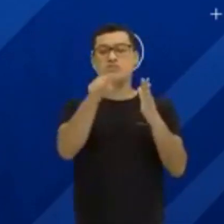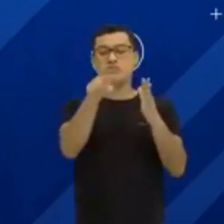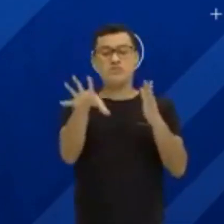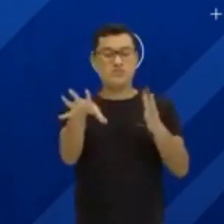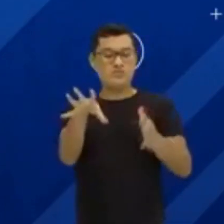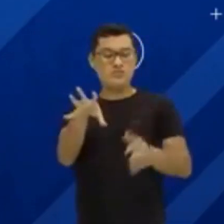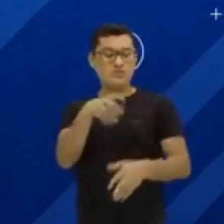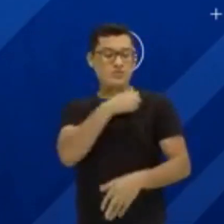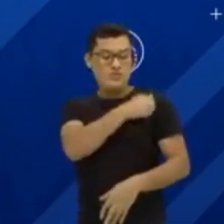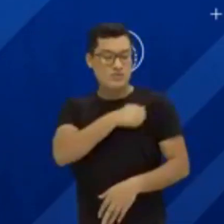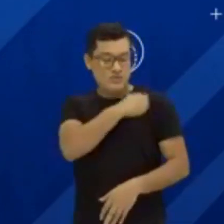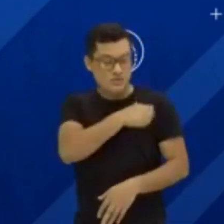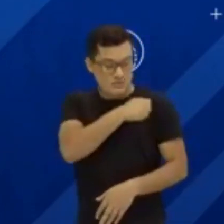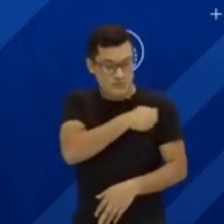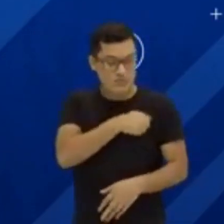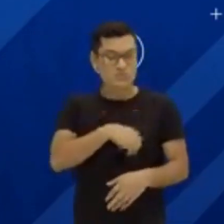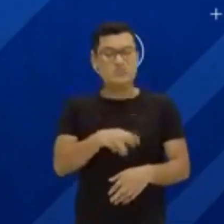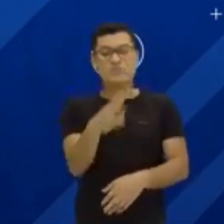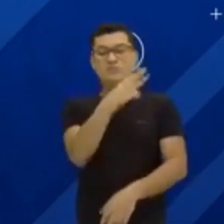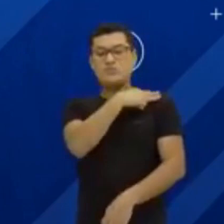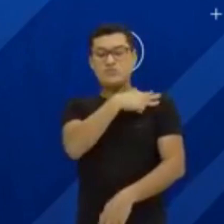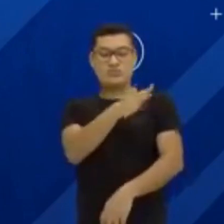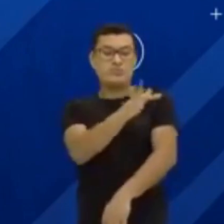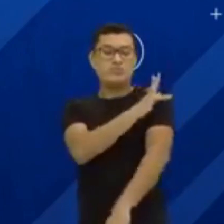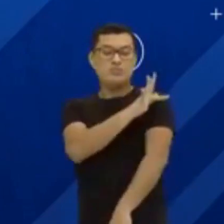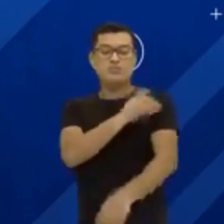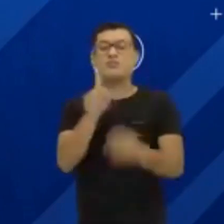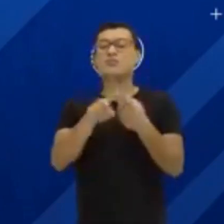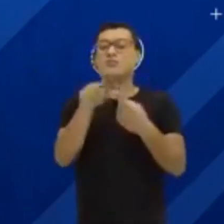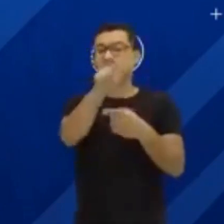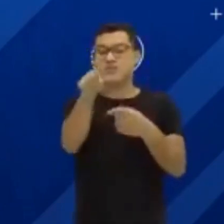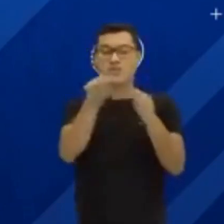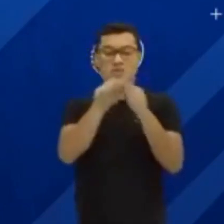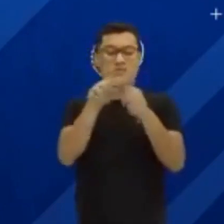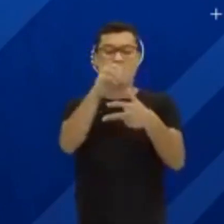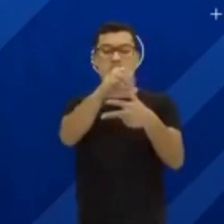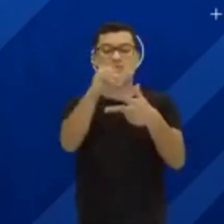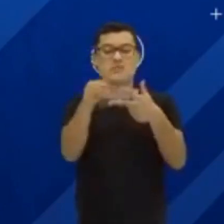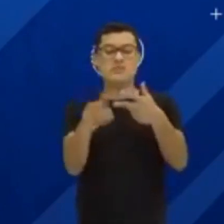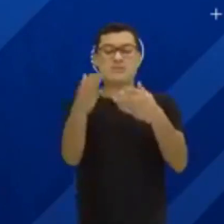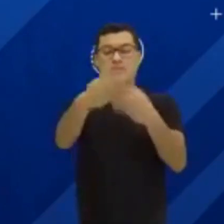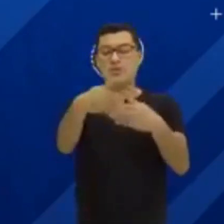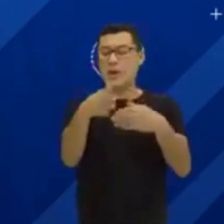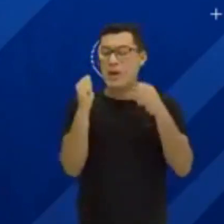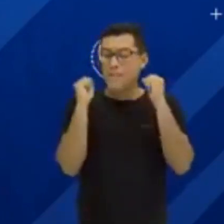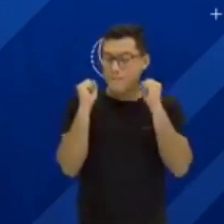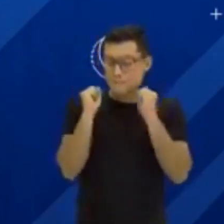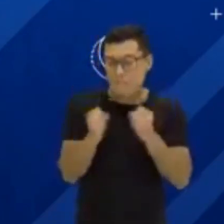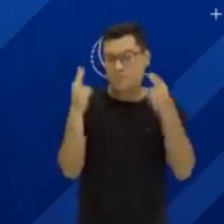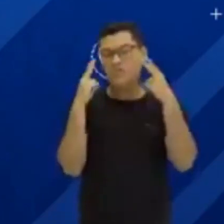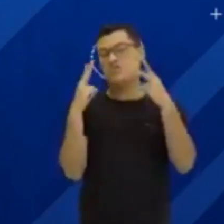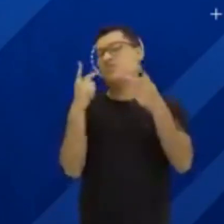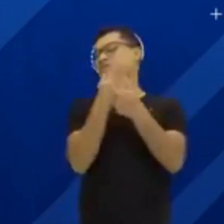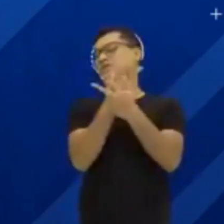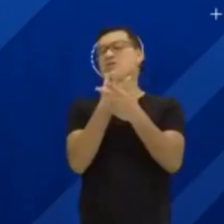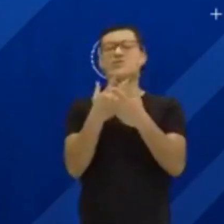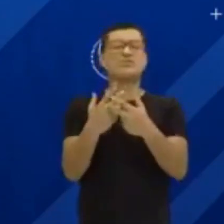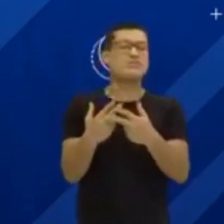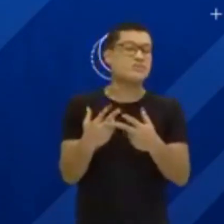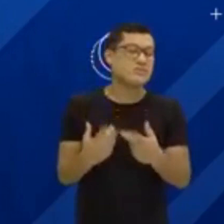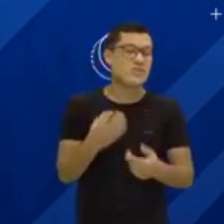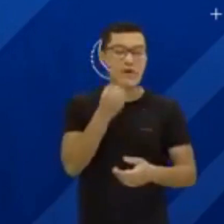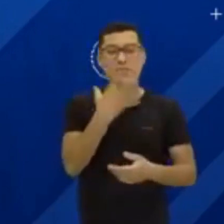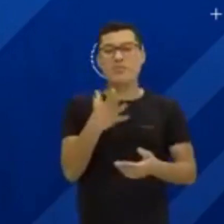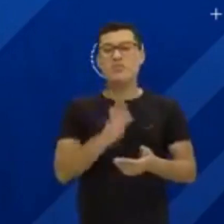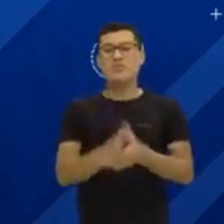Fundamental, você aluno do Ensino Médio e você que vai fazer a prova do Enem, vocês podem assistir todas essas aulas. E agora,